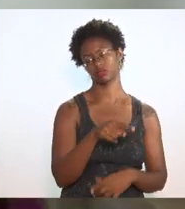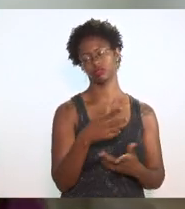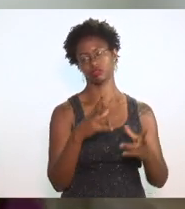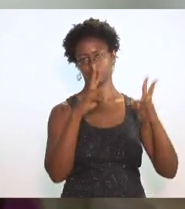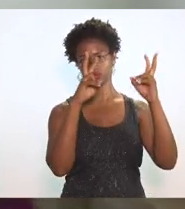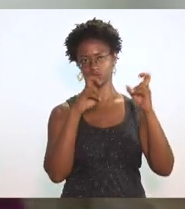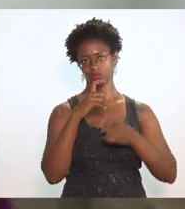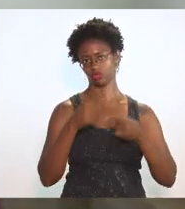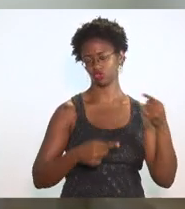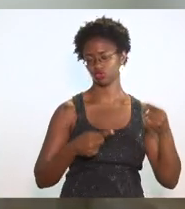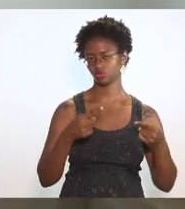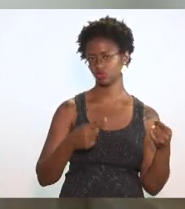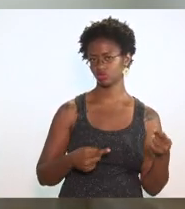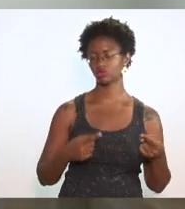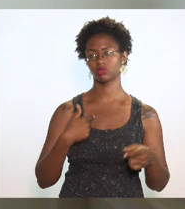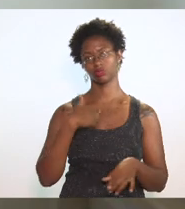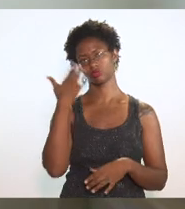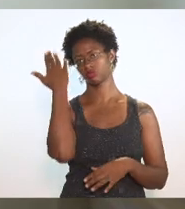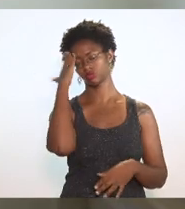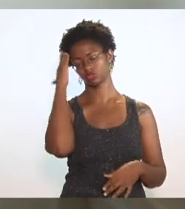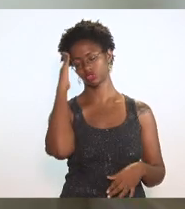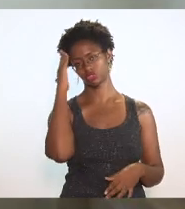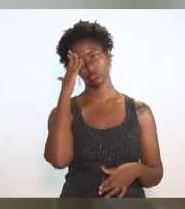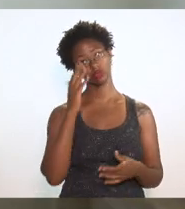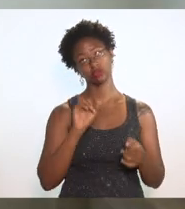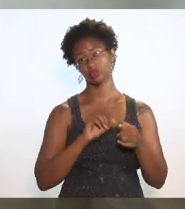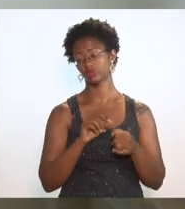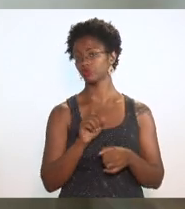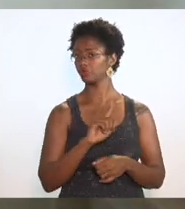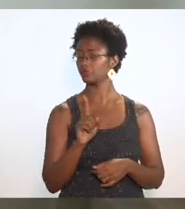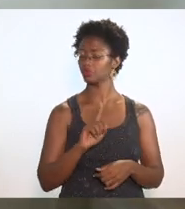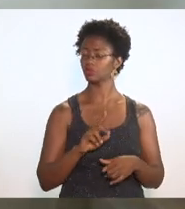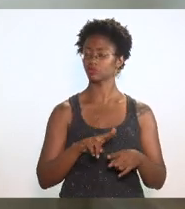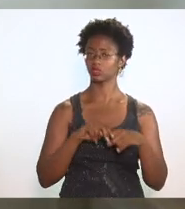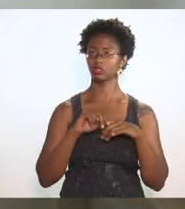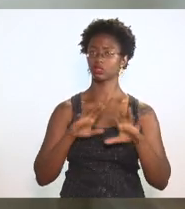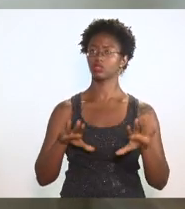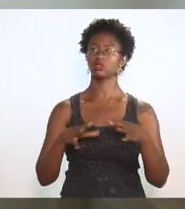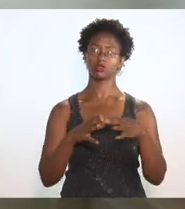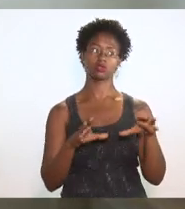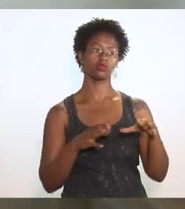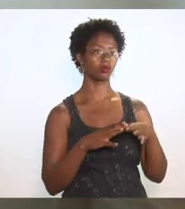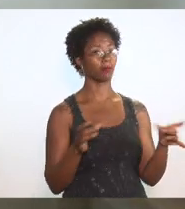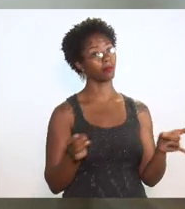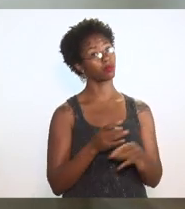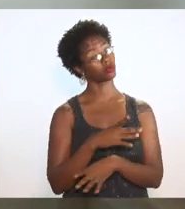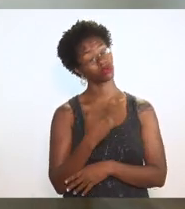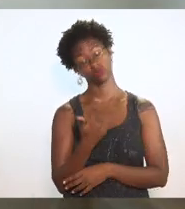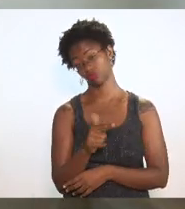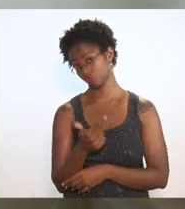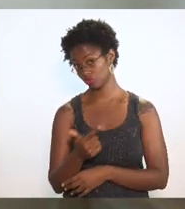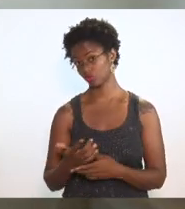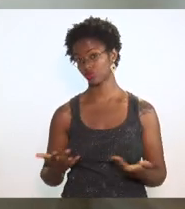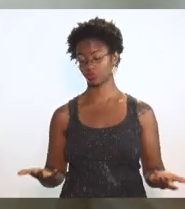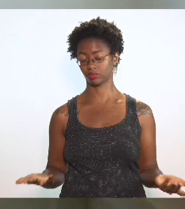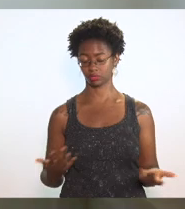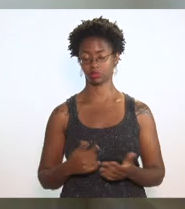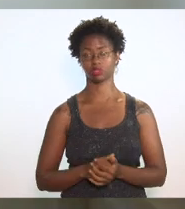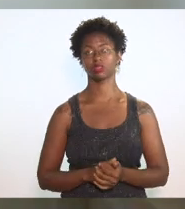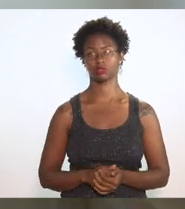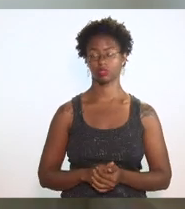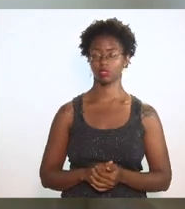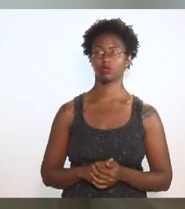eu entendo que isso não foi feito porque as comissões não estavam constituídas porque